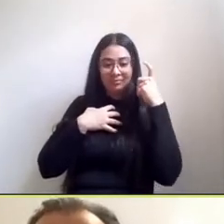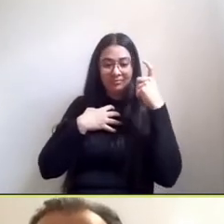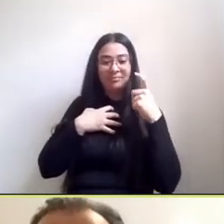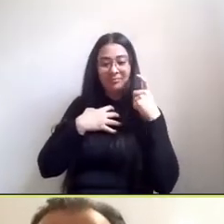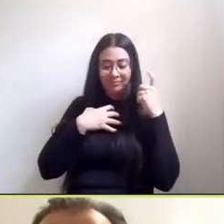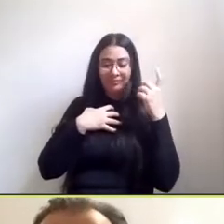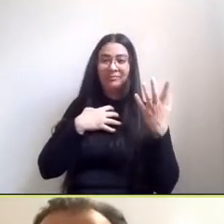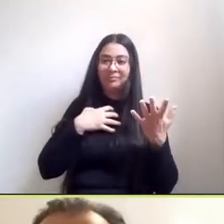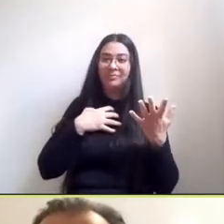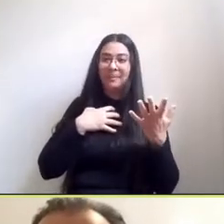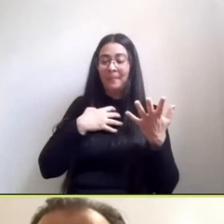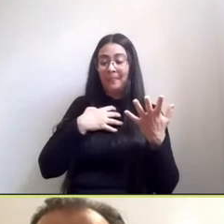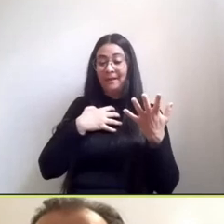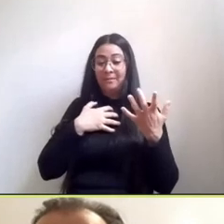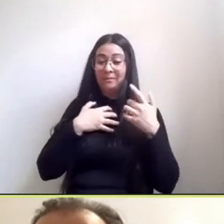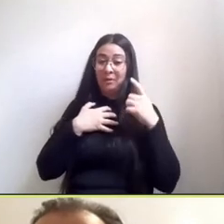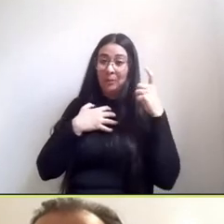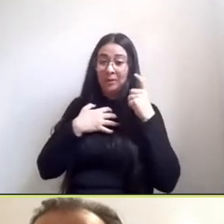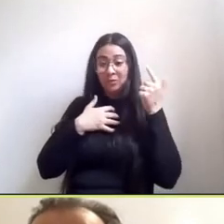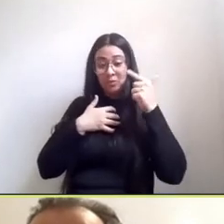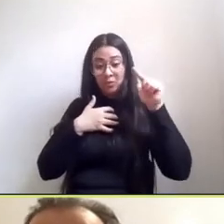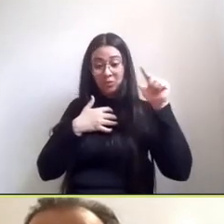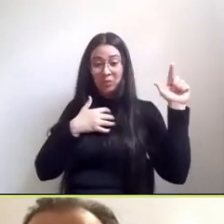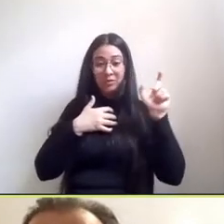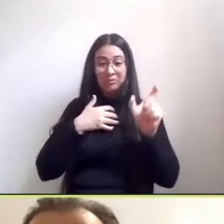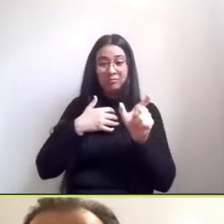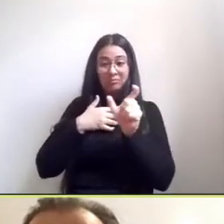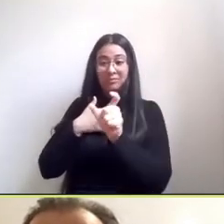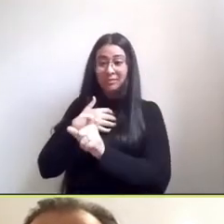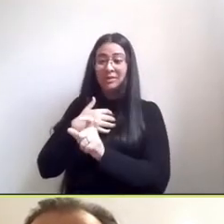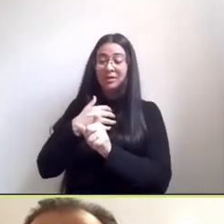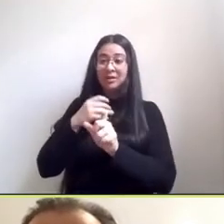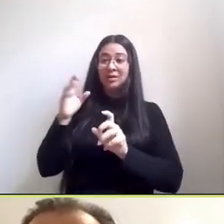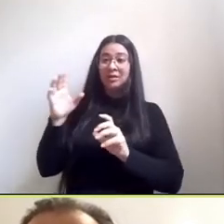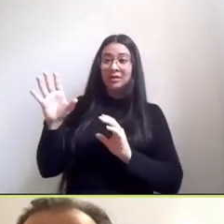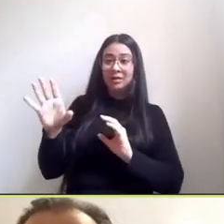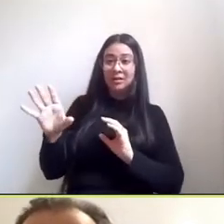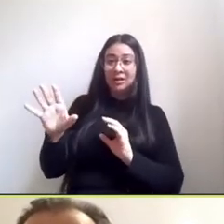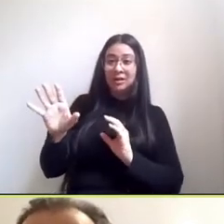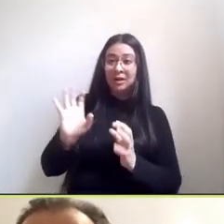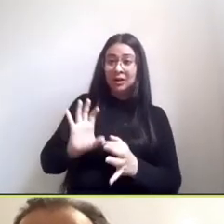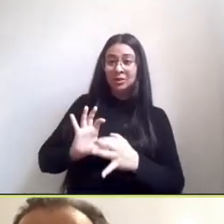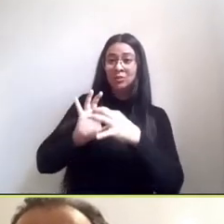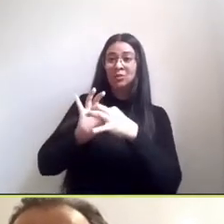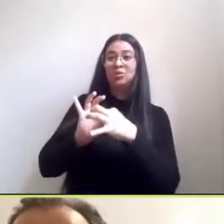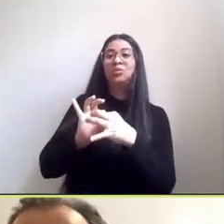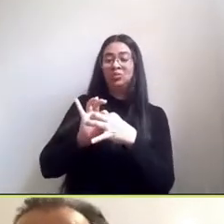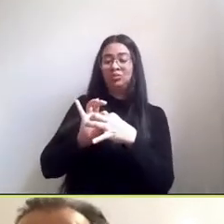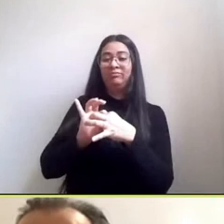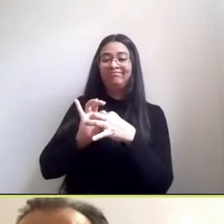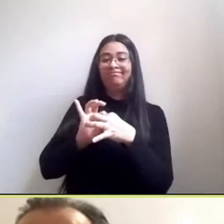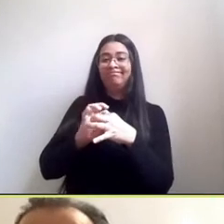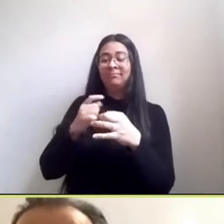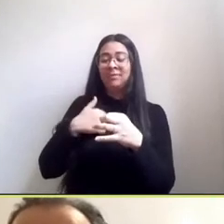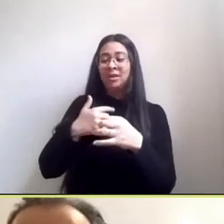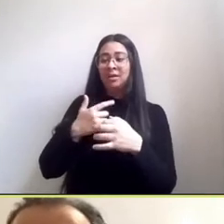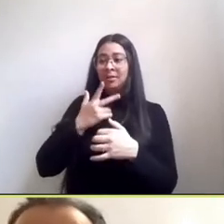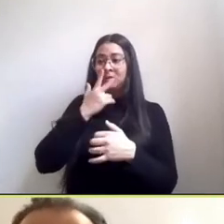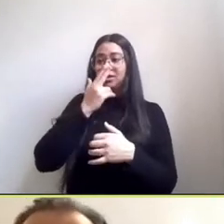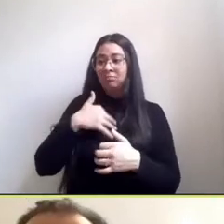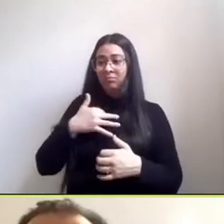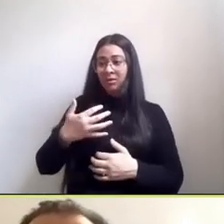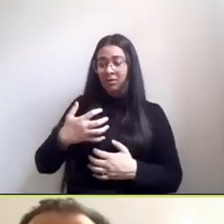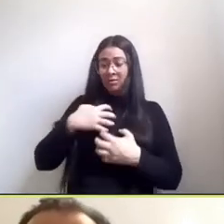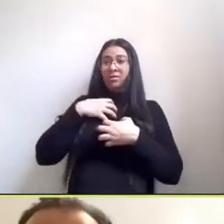os outros e que vemos nos outros nossos concidadãos absolutamente chocados e impactados